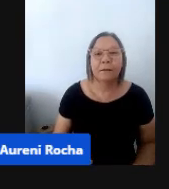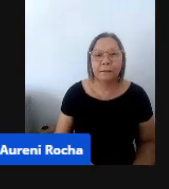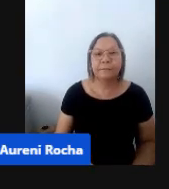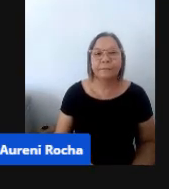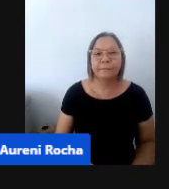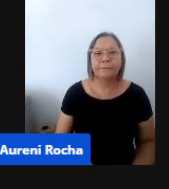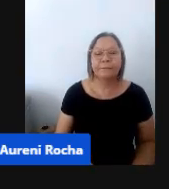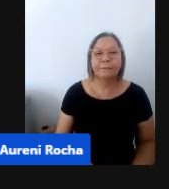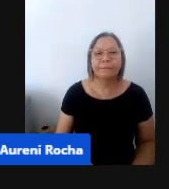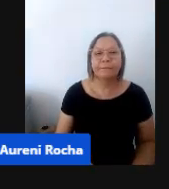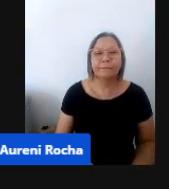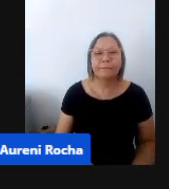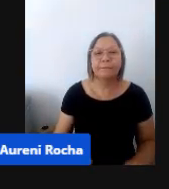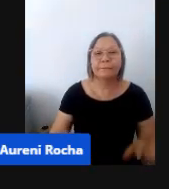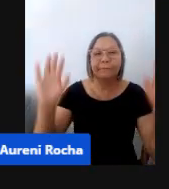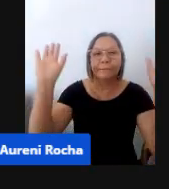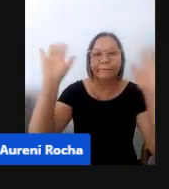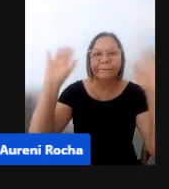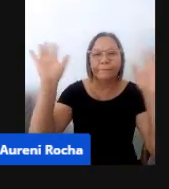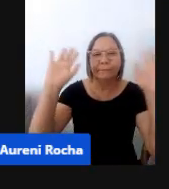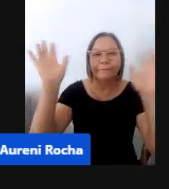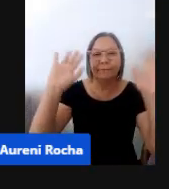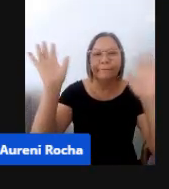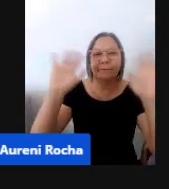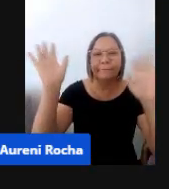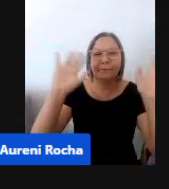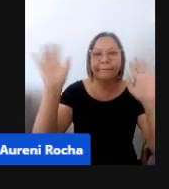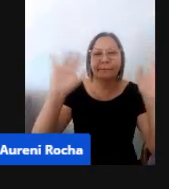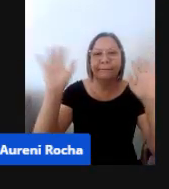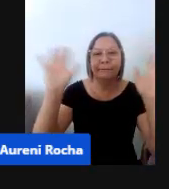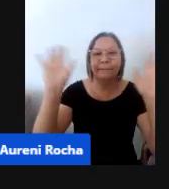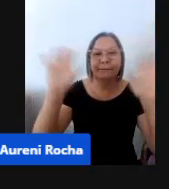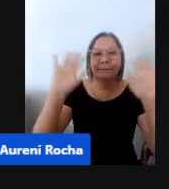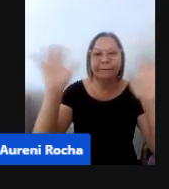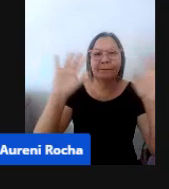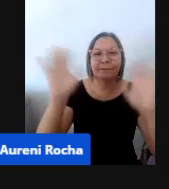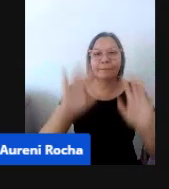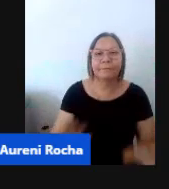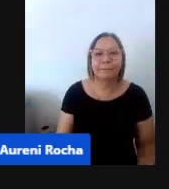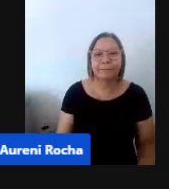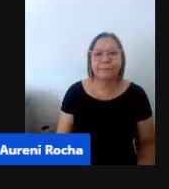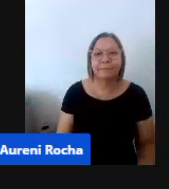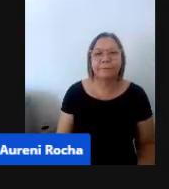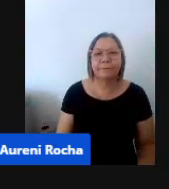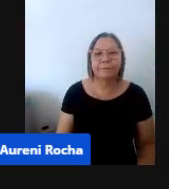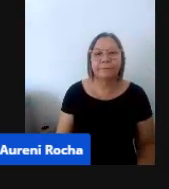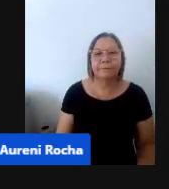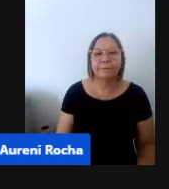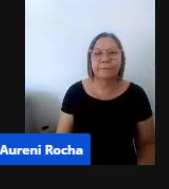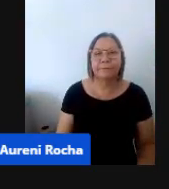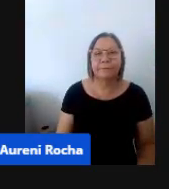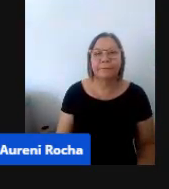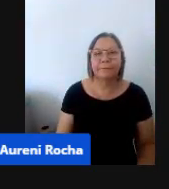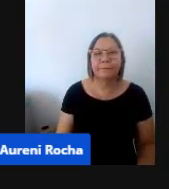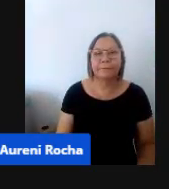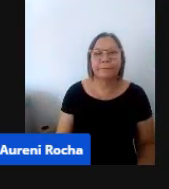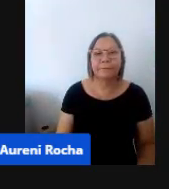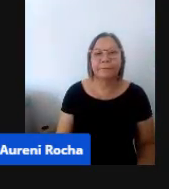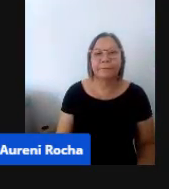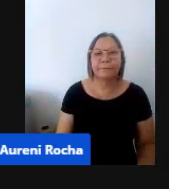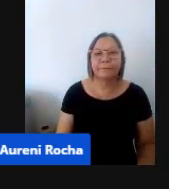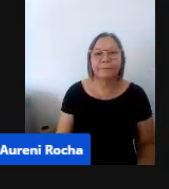trabalho, quando a gente sistematiza. E aí, então, às vezes, a gente vai propor inúmeras situações